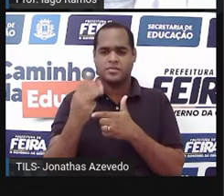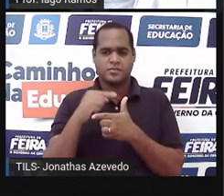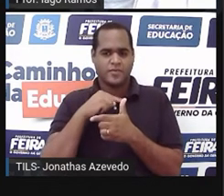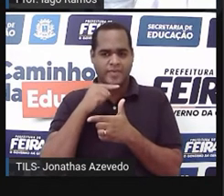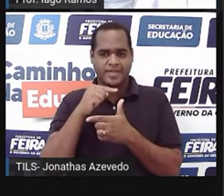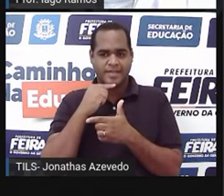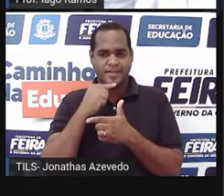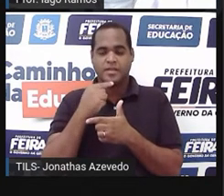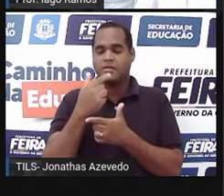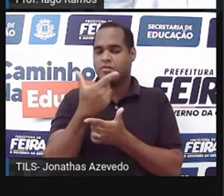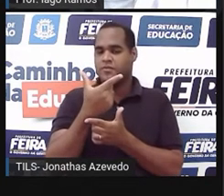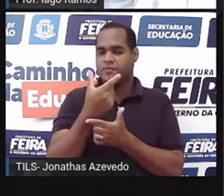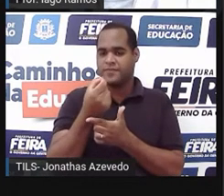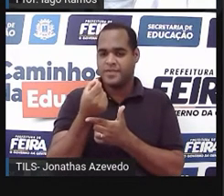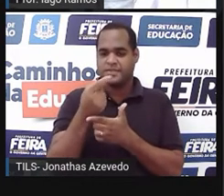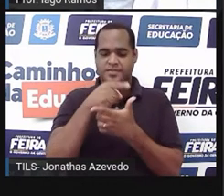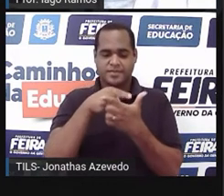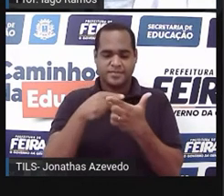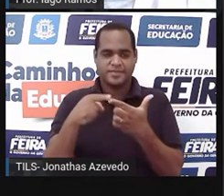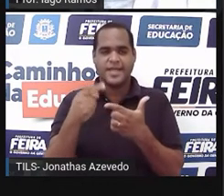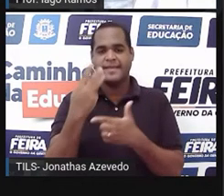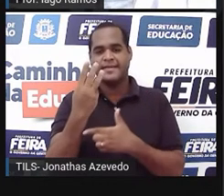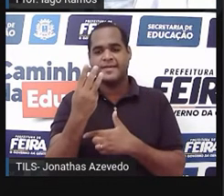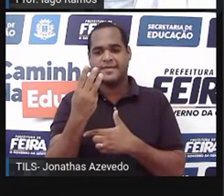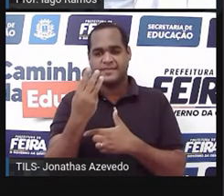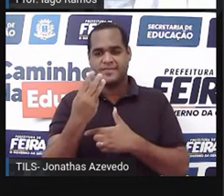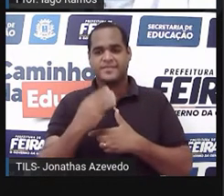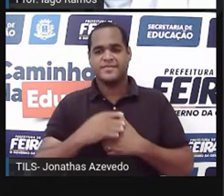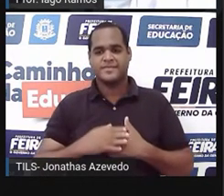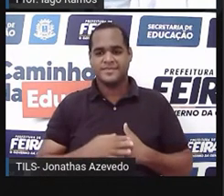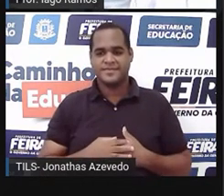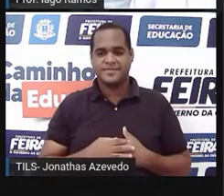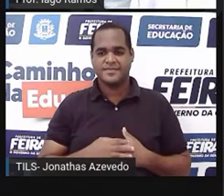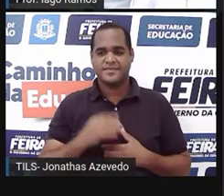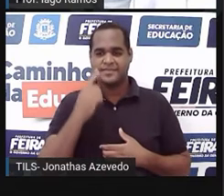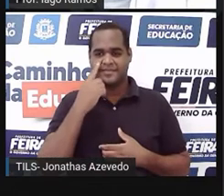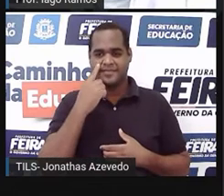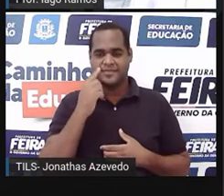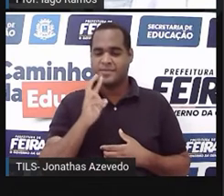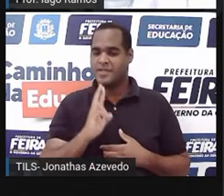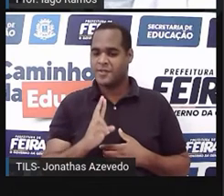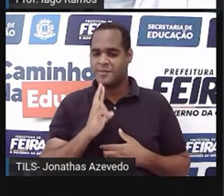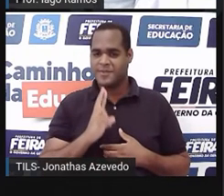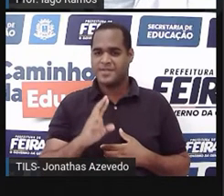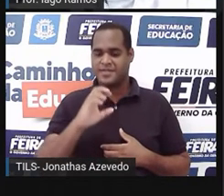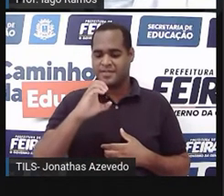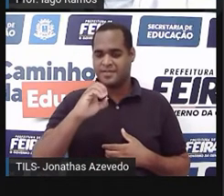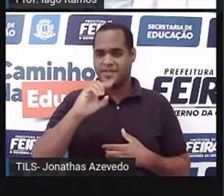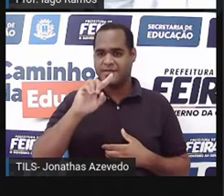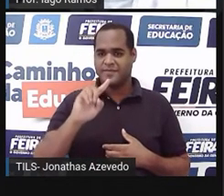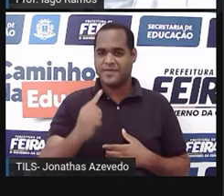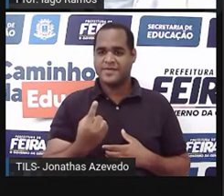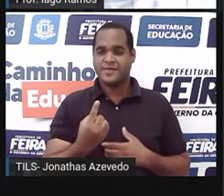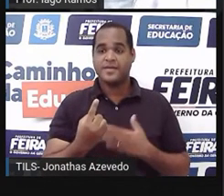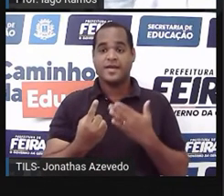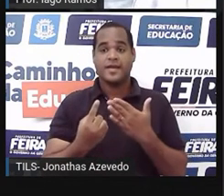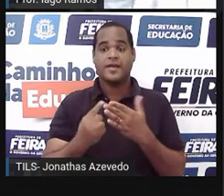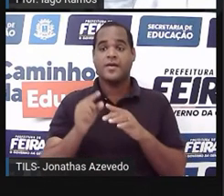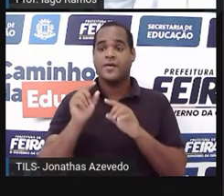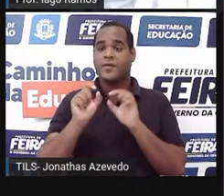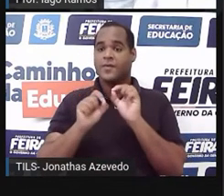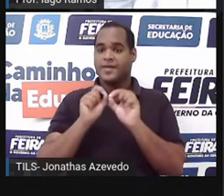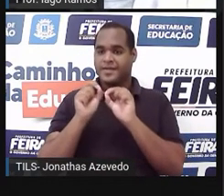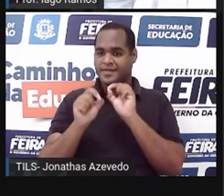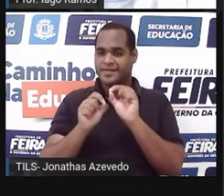direto, dois por três, joga o zero no dividendo, lá no quociente que é o resultado, zero e vírgula. Aí a gente vai fazer